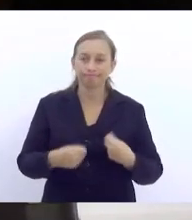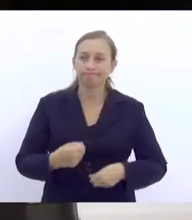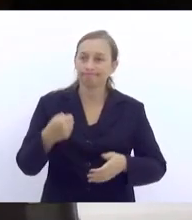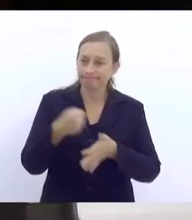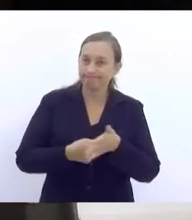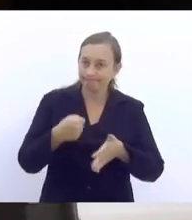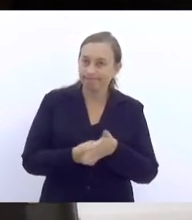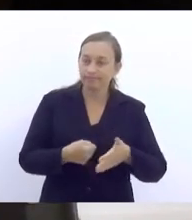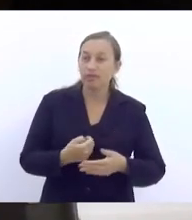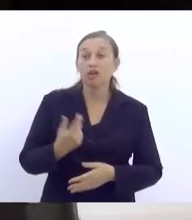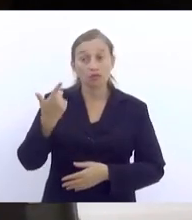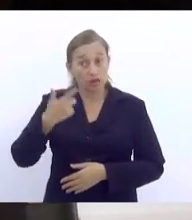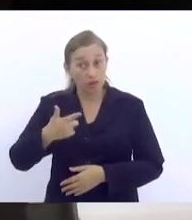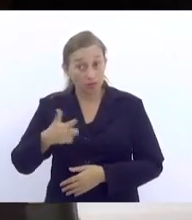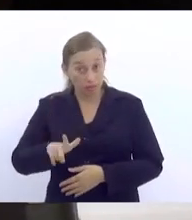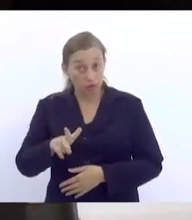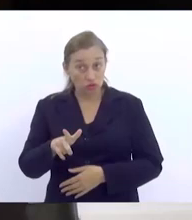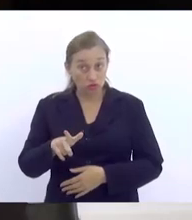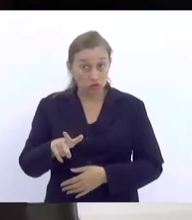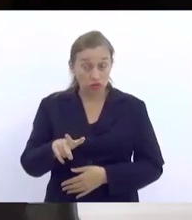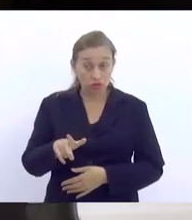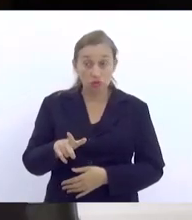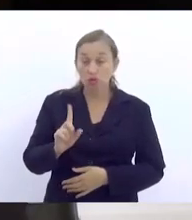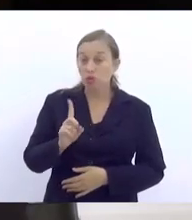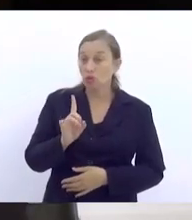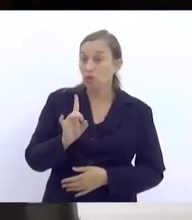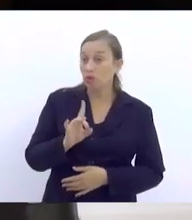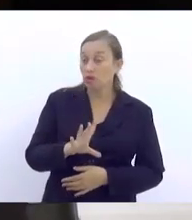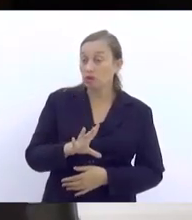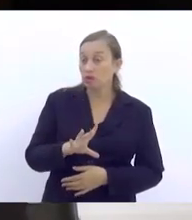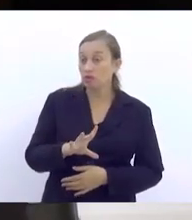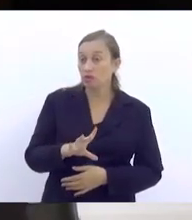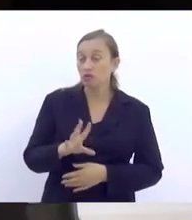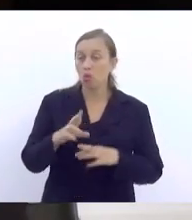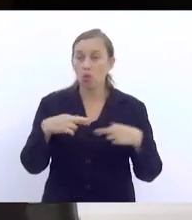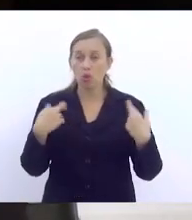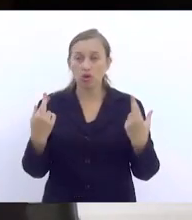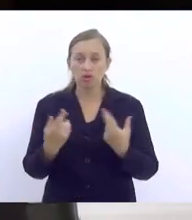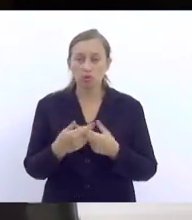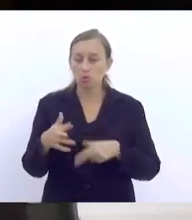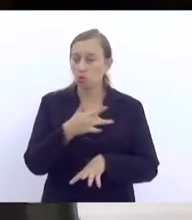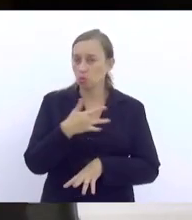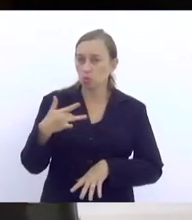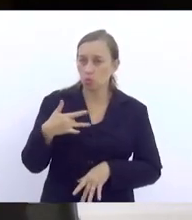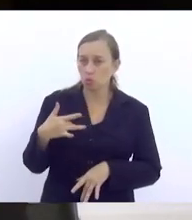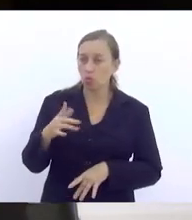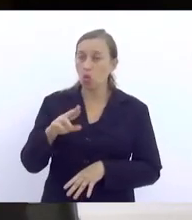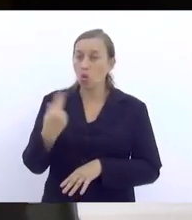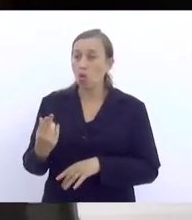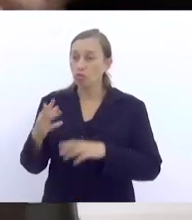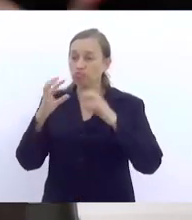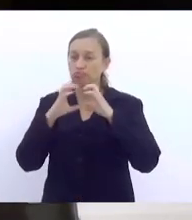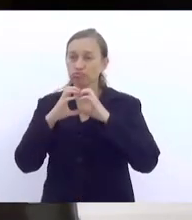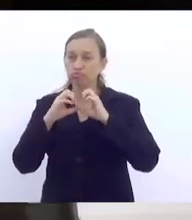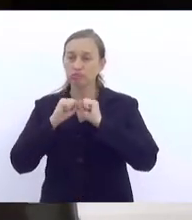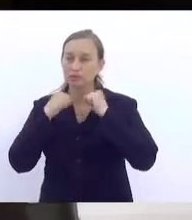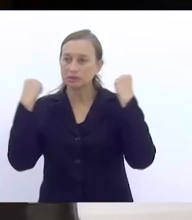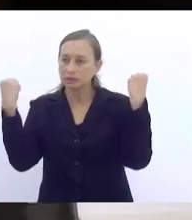como eu vou repetir novamente, não é uma questão de você fazer uma reunião com a saúde ou um seminário com